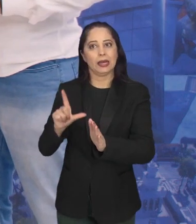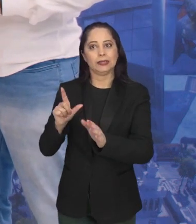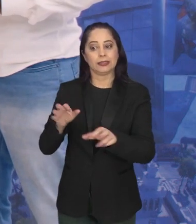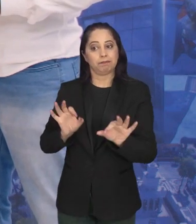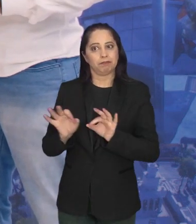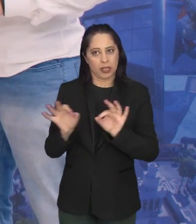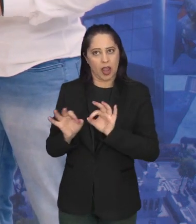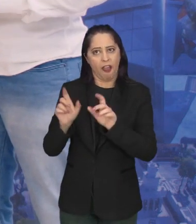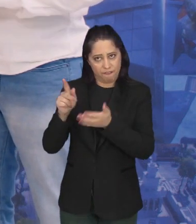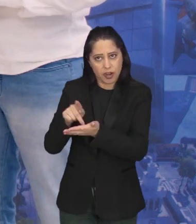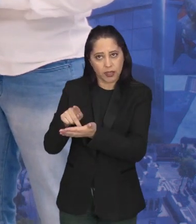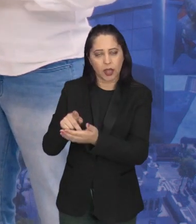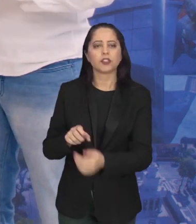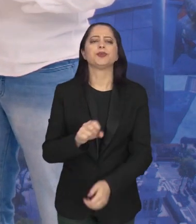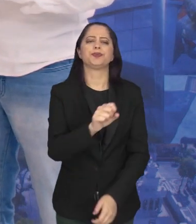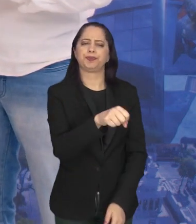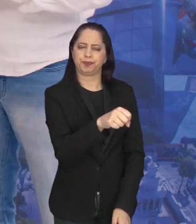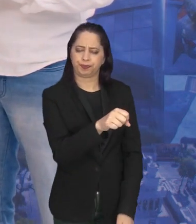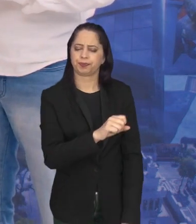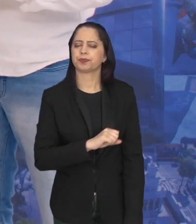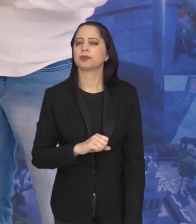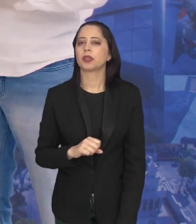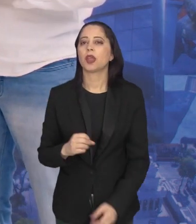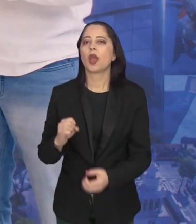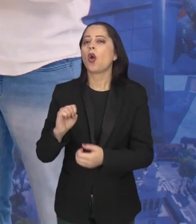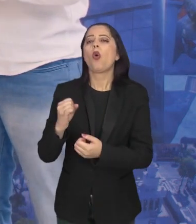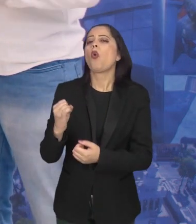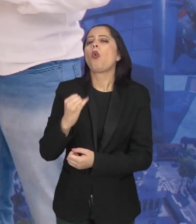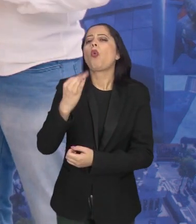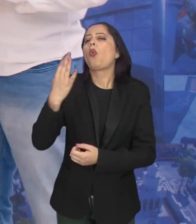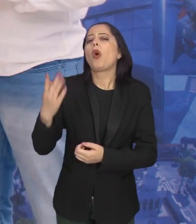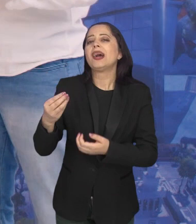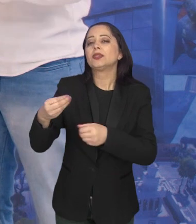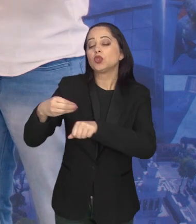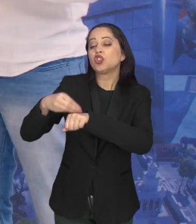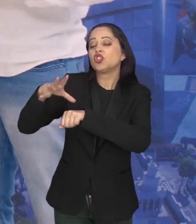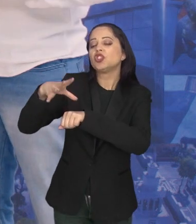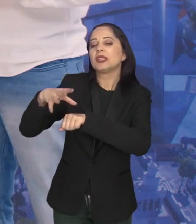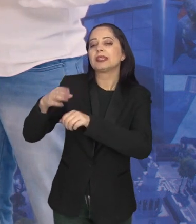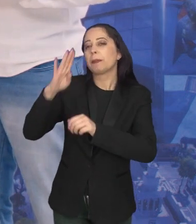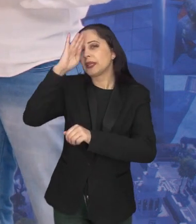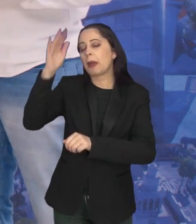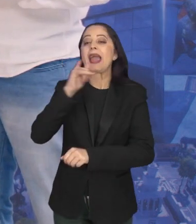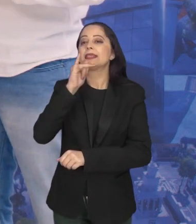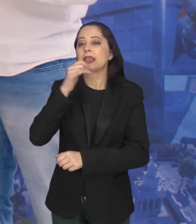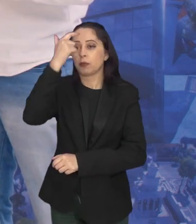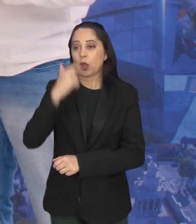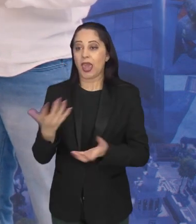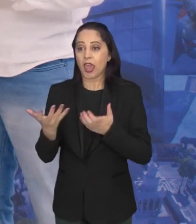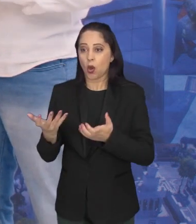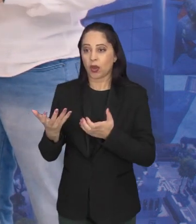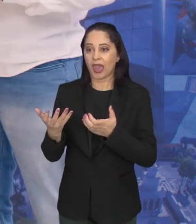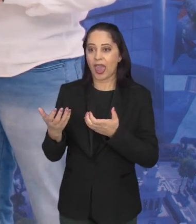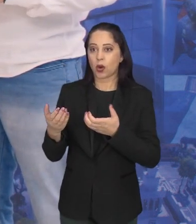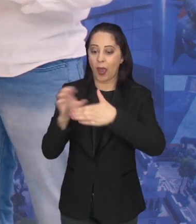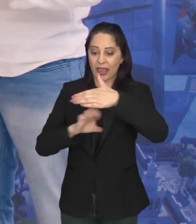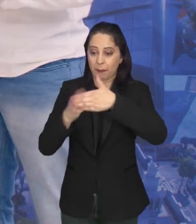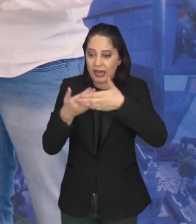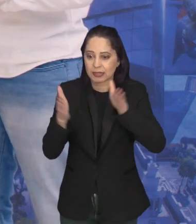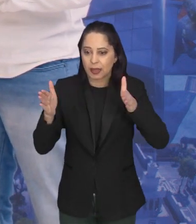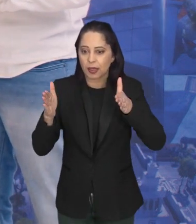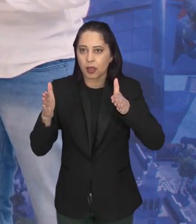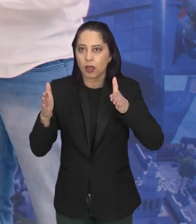planejamento. Sem dúvida. Como, quais são as principais dicas, assim, quero abrir um negócio, quero empreender,